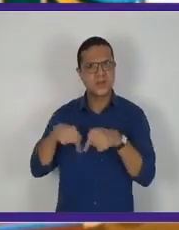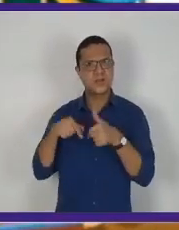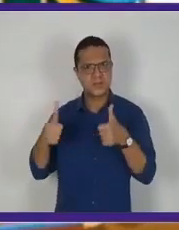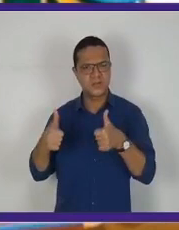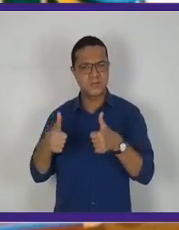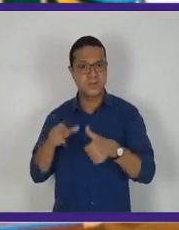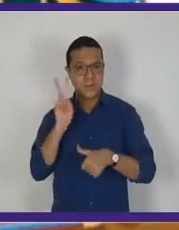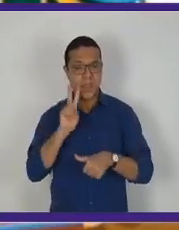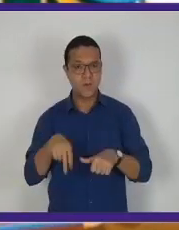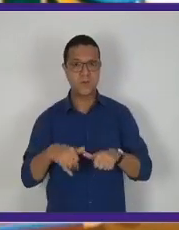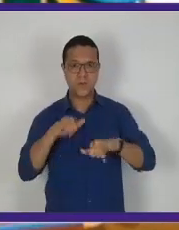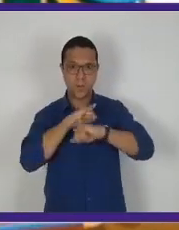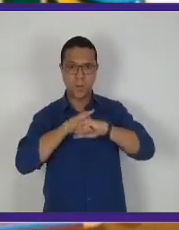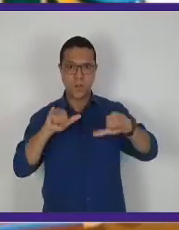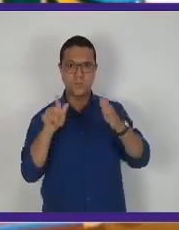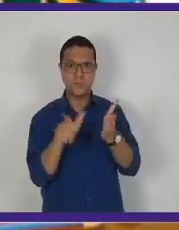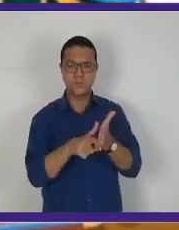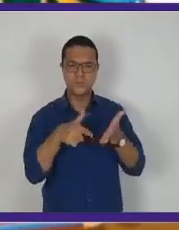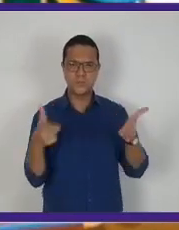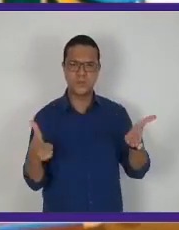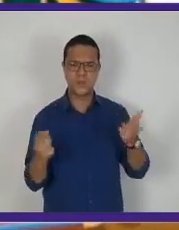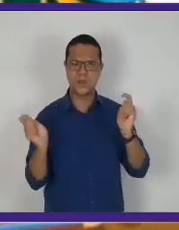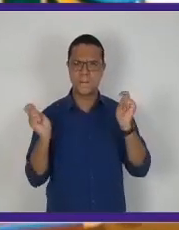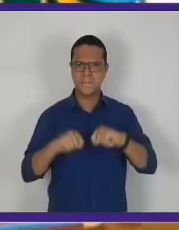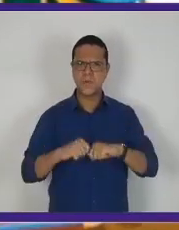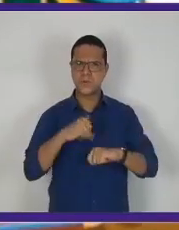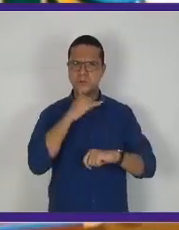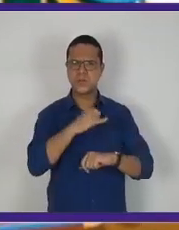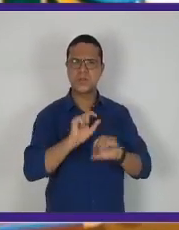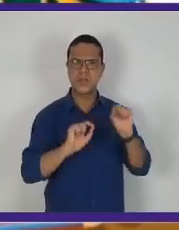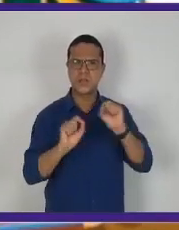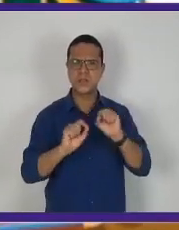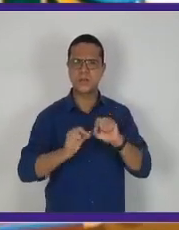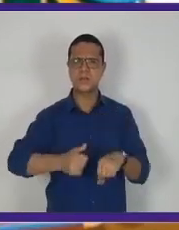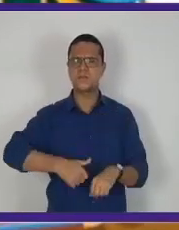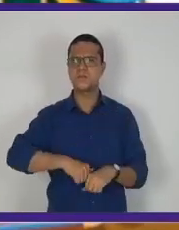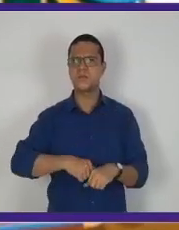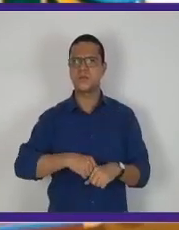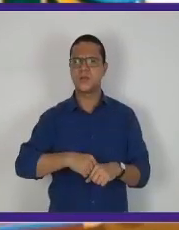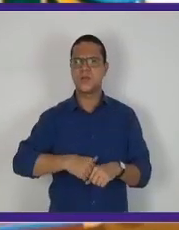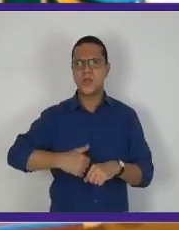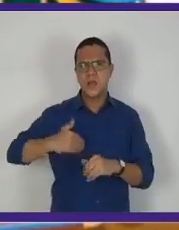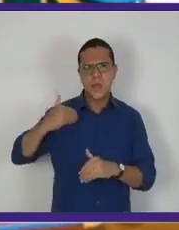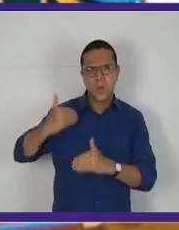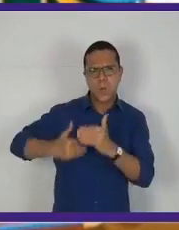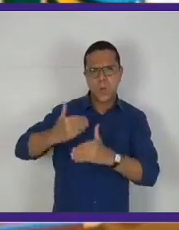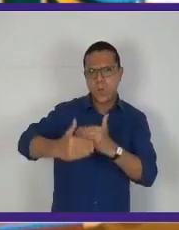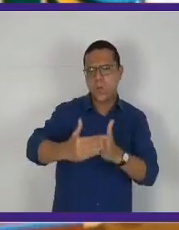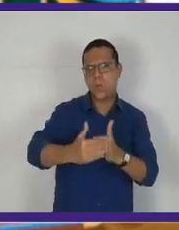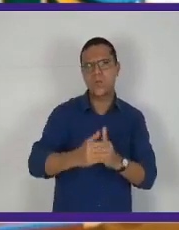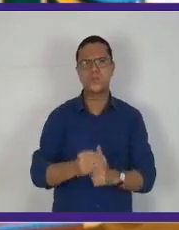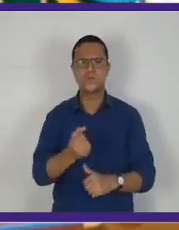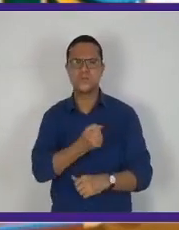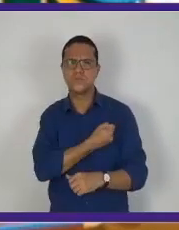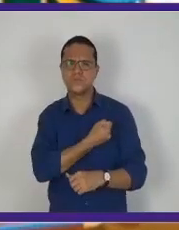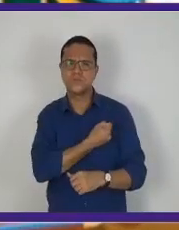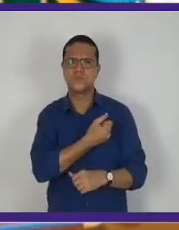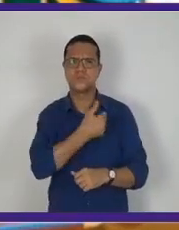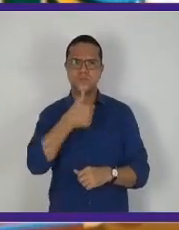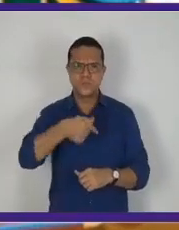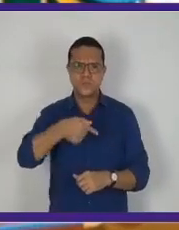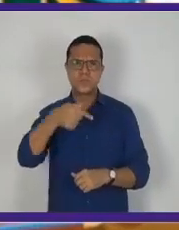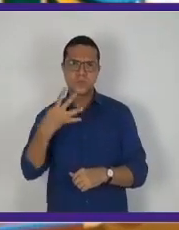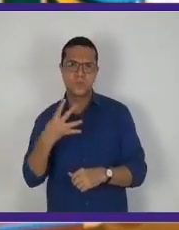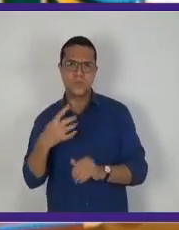Então, observe o anúncio do jornal. Posso afirmar que a ordem dos algarismos 7 e 4 mostradas no valor do carro